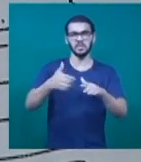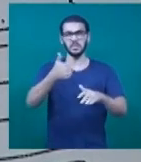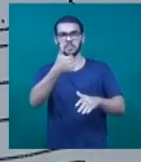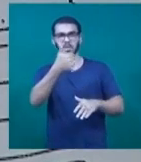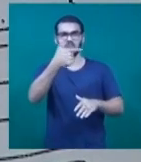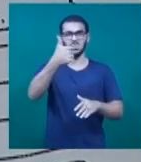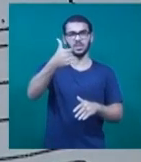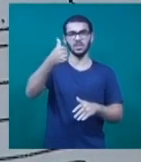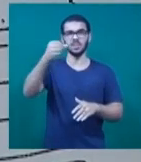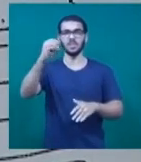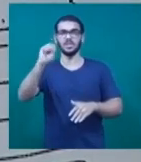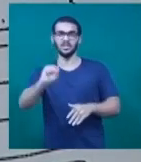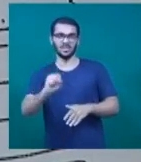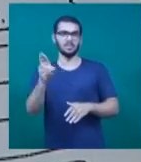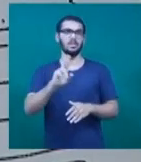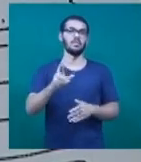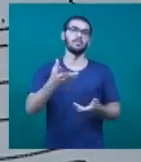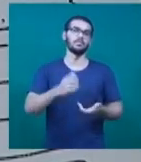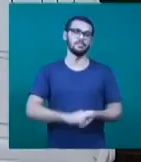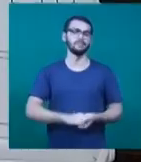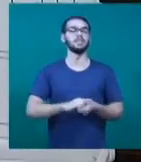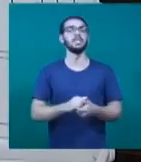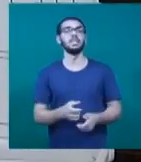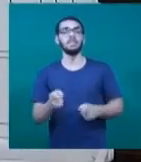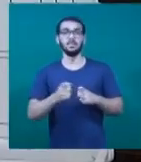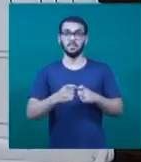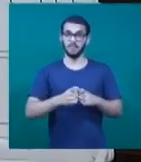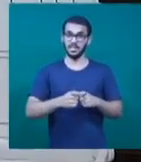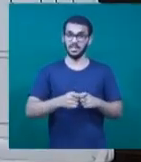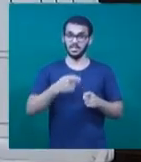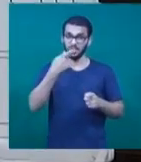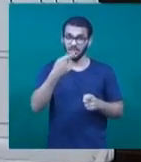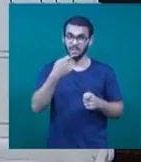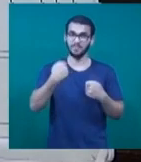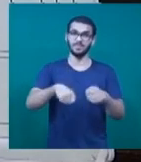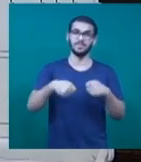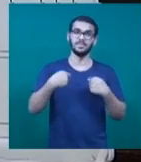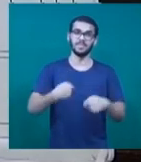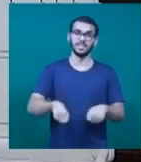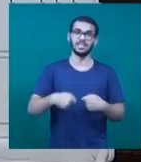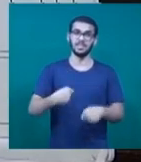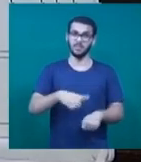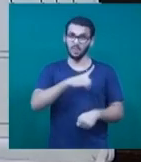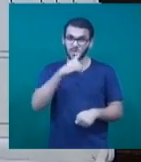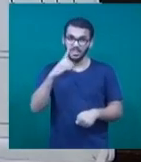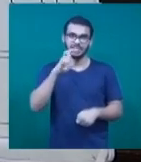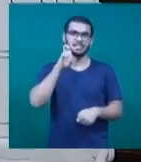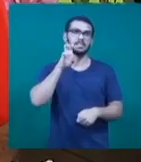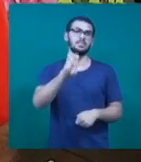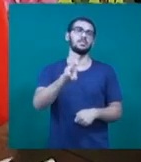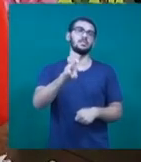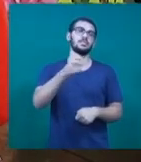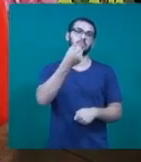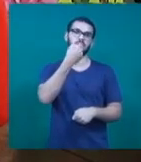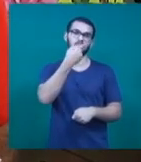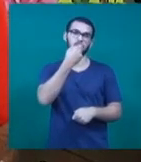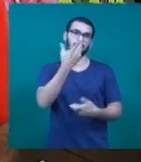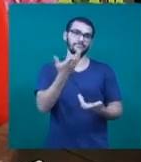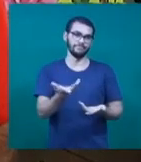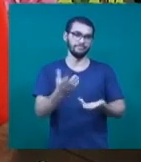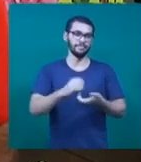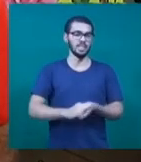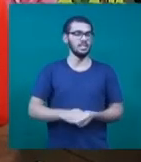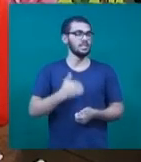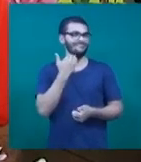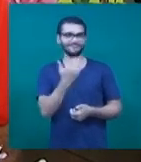$.298. O médico prescreveu que Simone precisa tomar 5 unidades por dia. O casal não tem